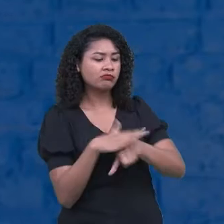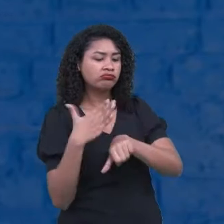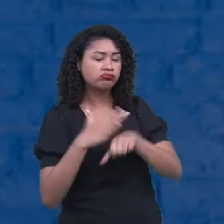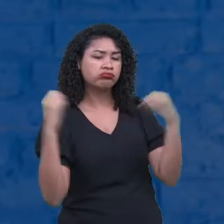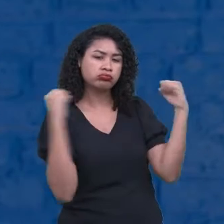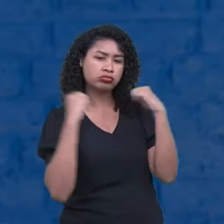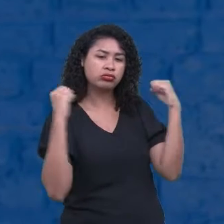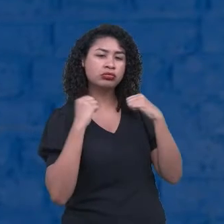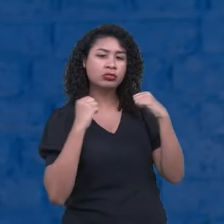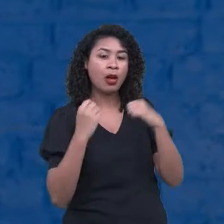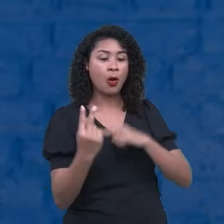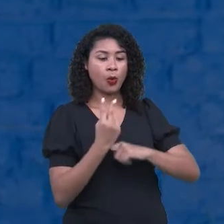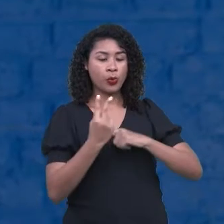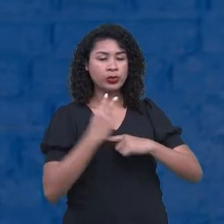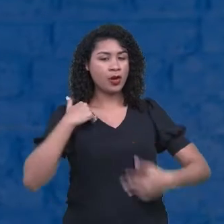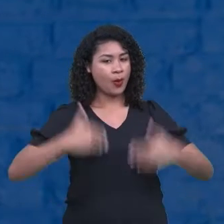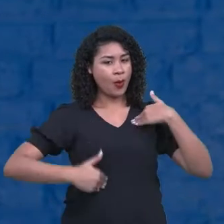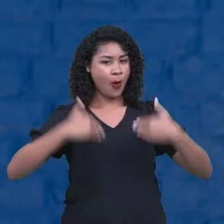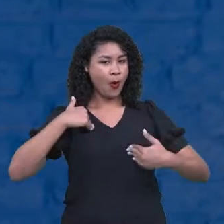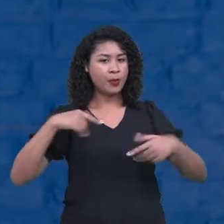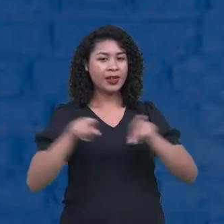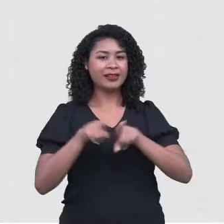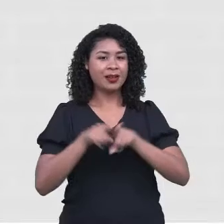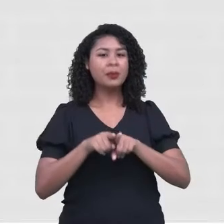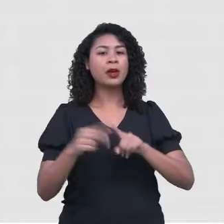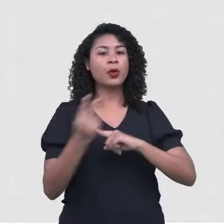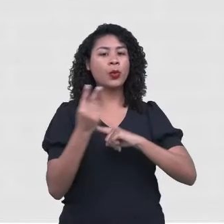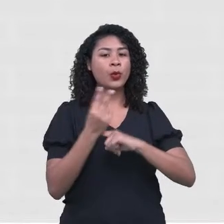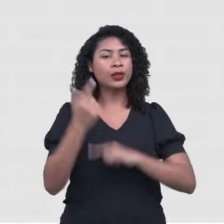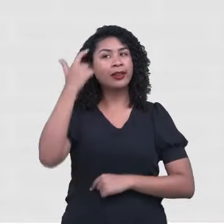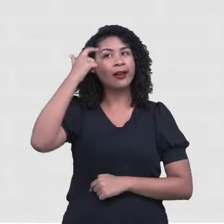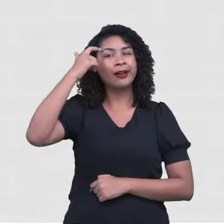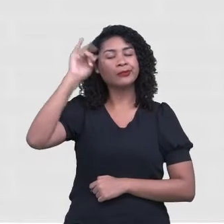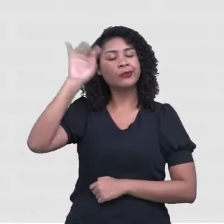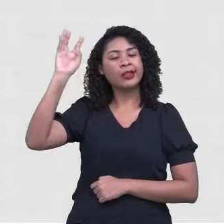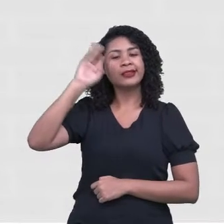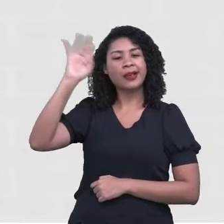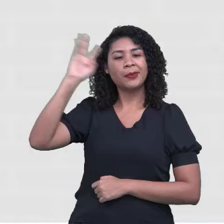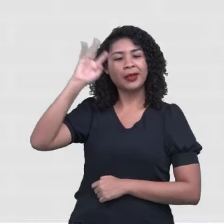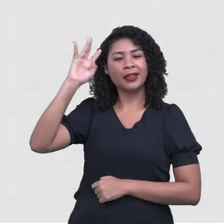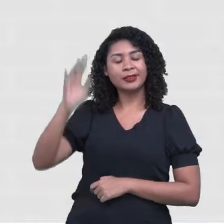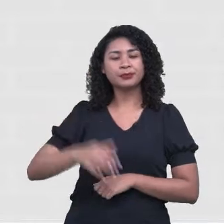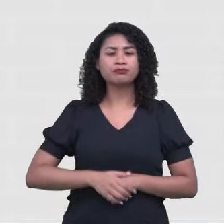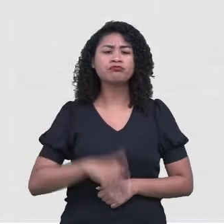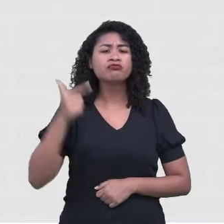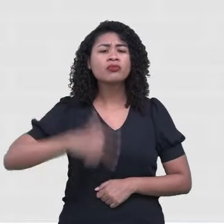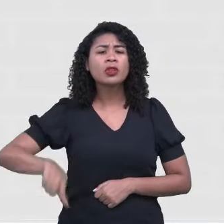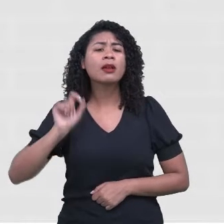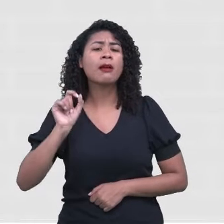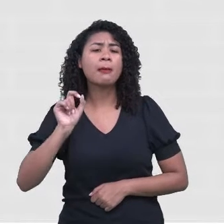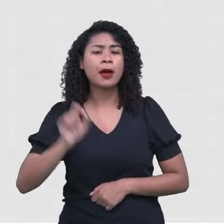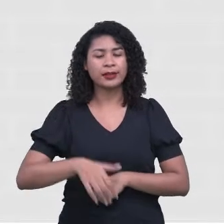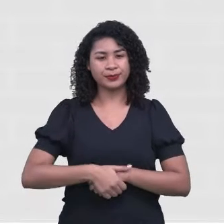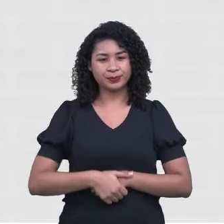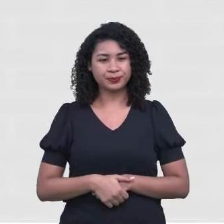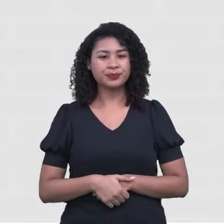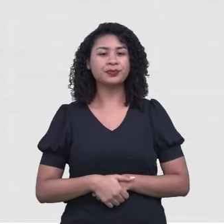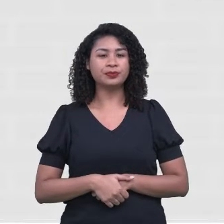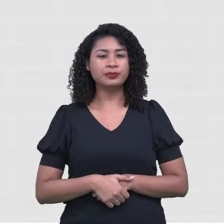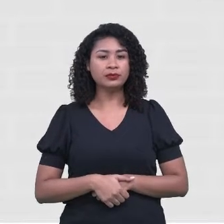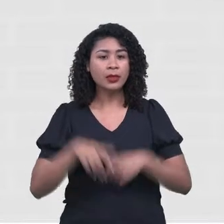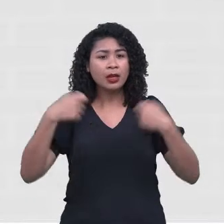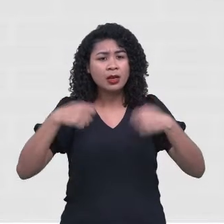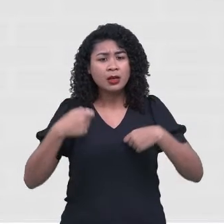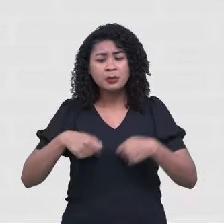mental. Certo? E aí, vamos ver. Reserve, vamos ver mais um pouquinho. Reserve um tempo para um momento de lazer e